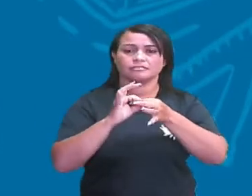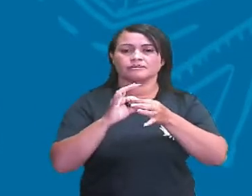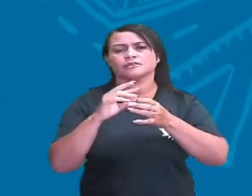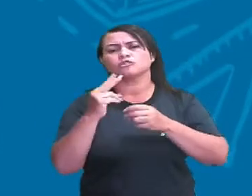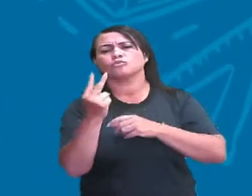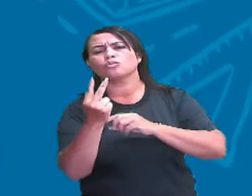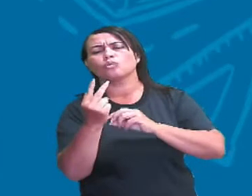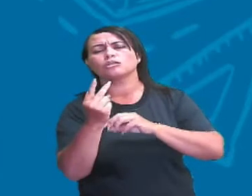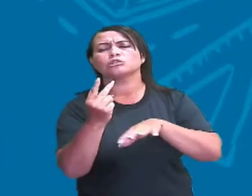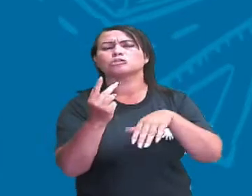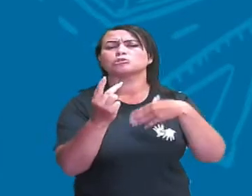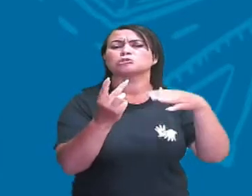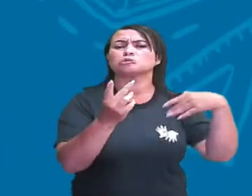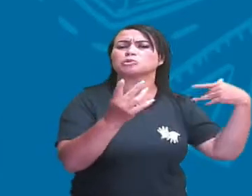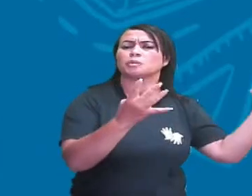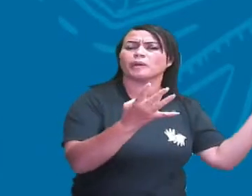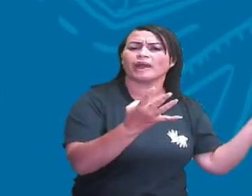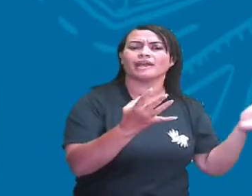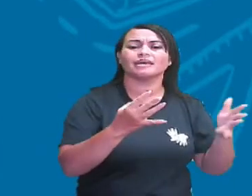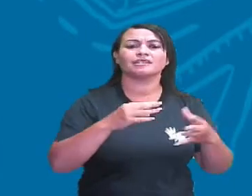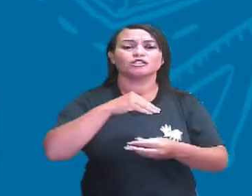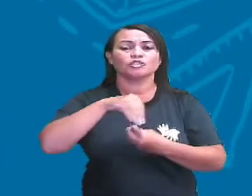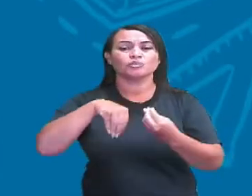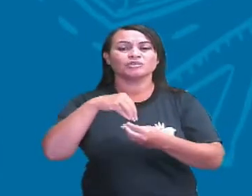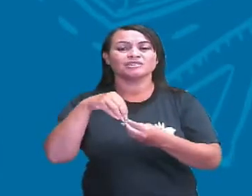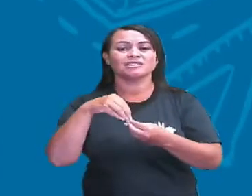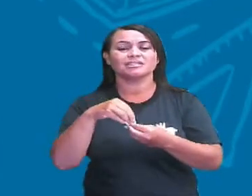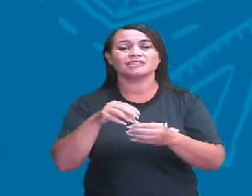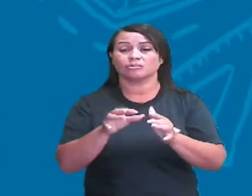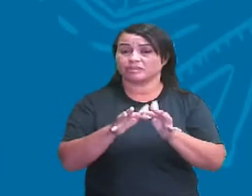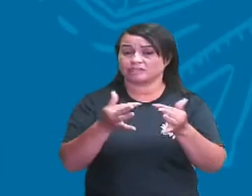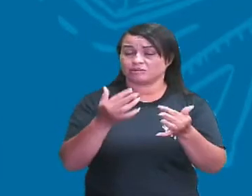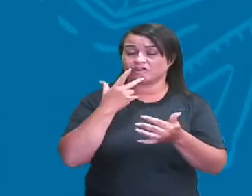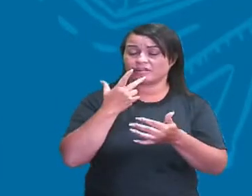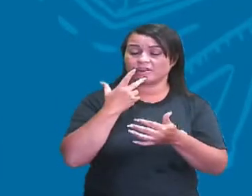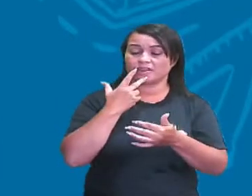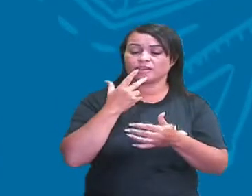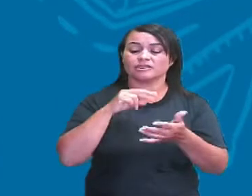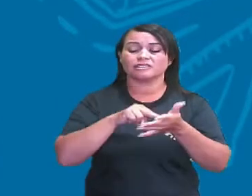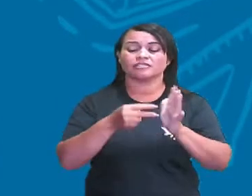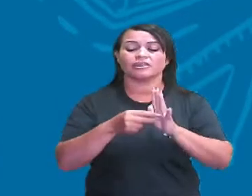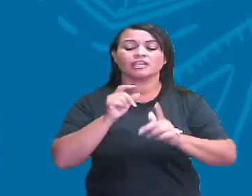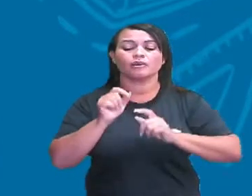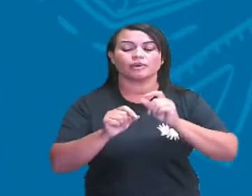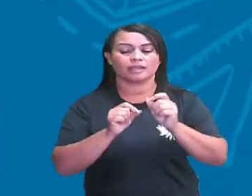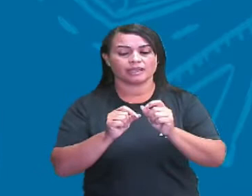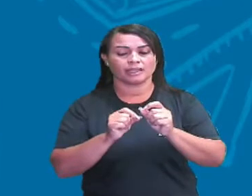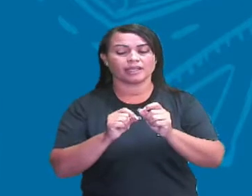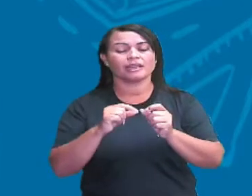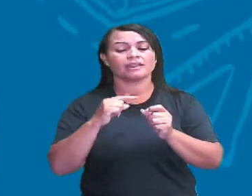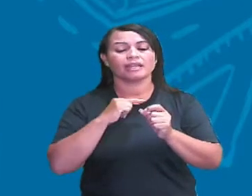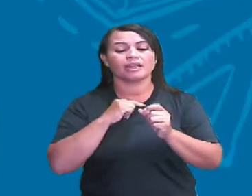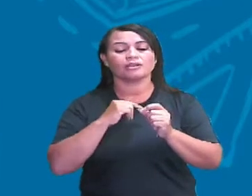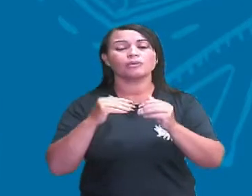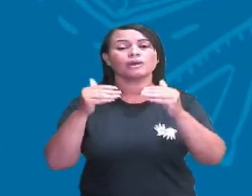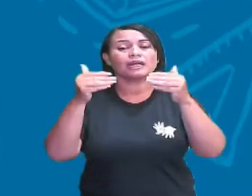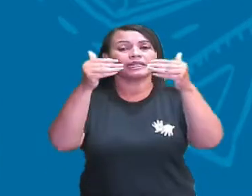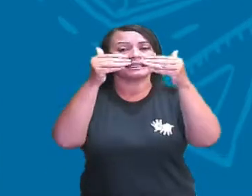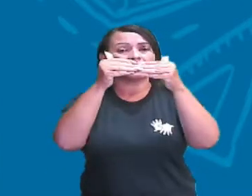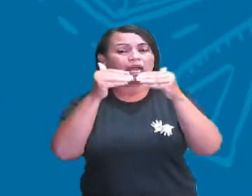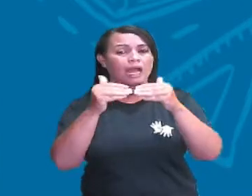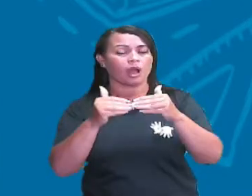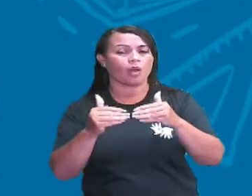substâncias, falando de uma maneira bem simples assim. E essa mistura é formada de acordo com o